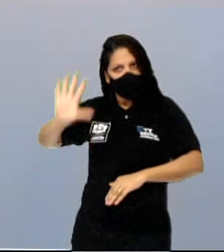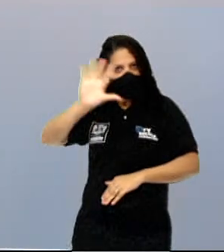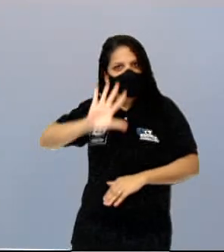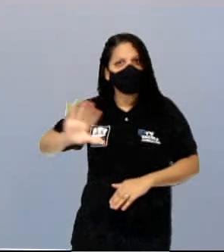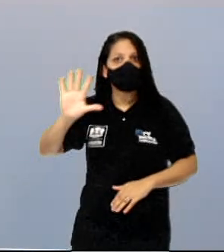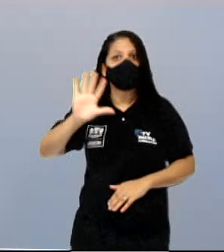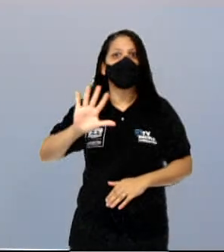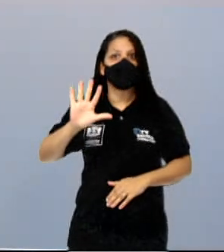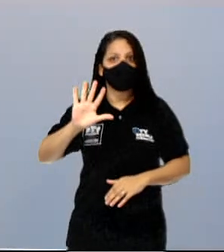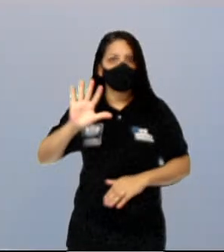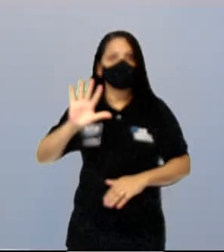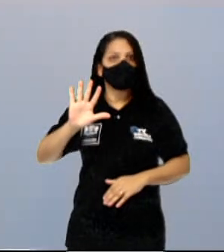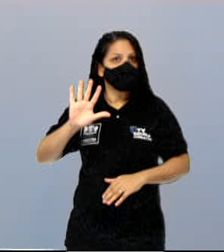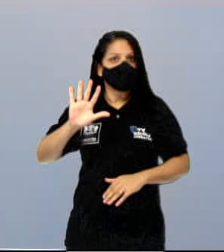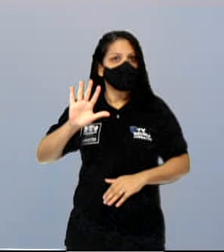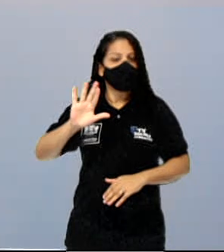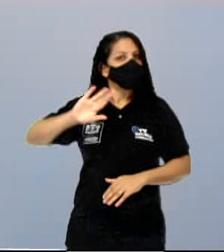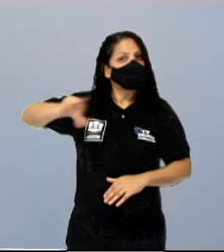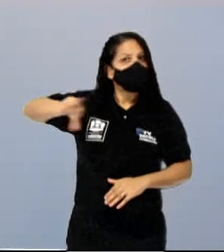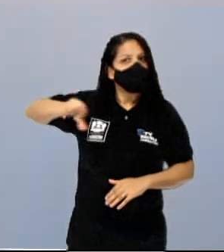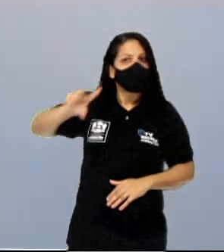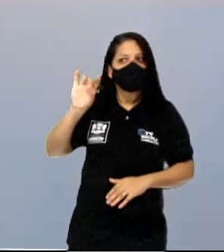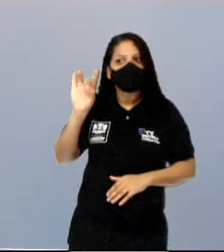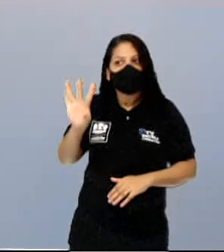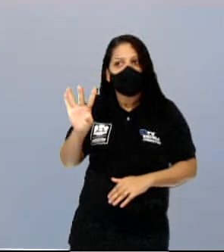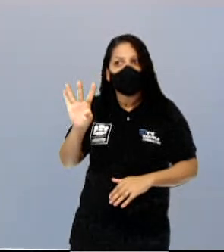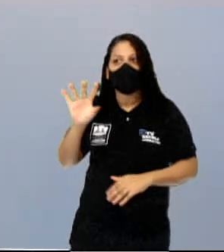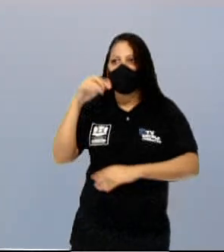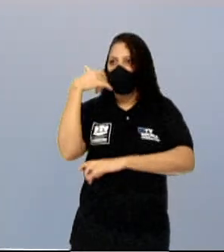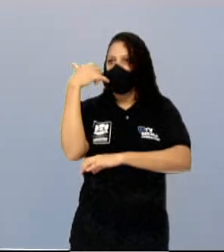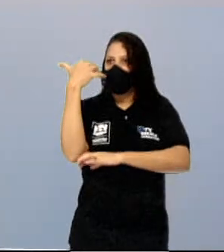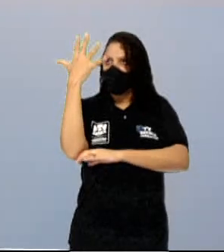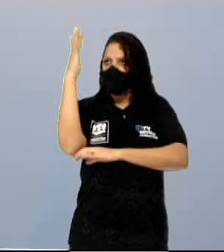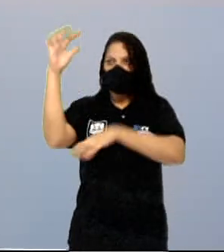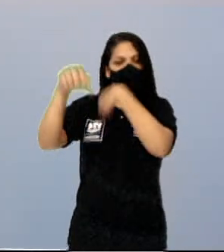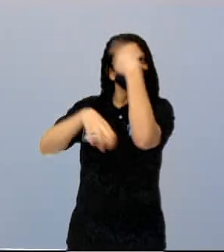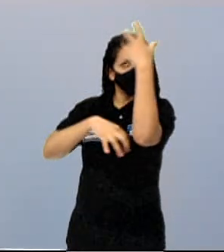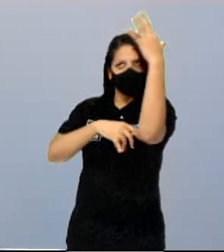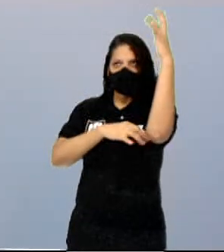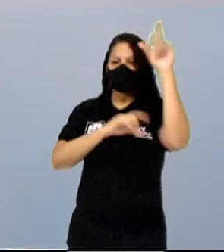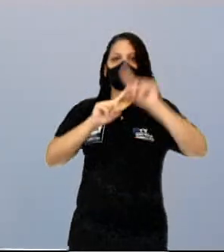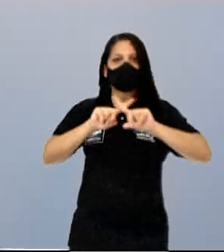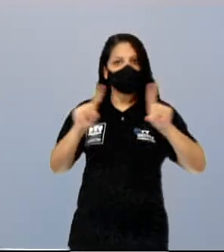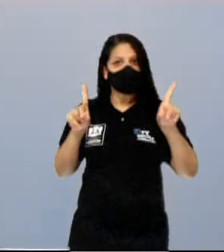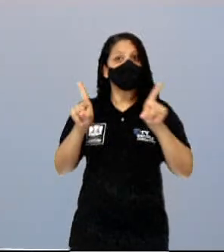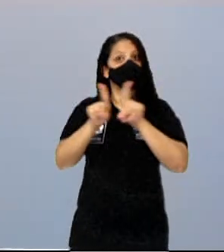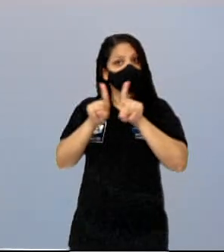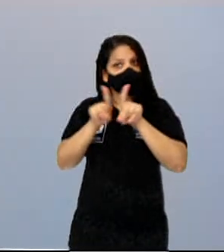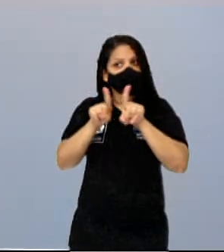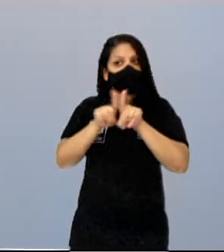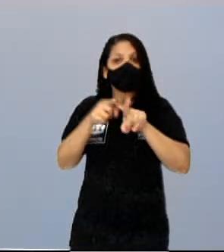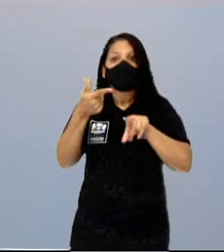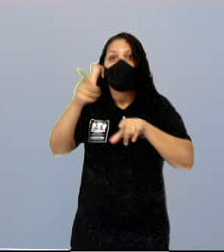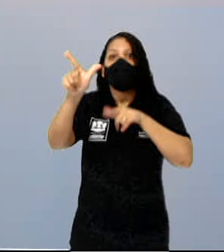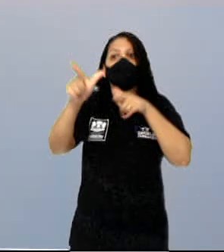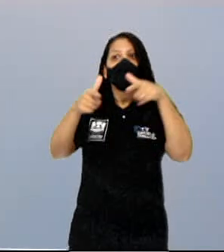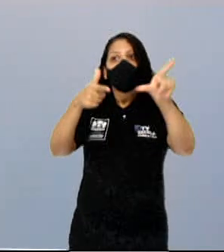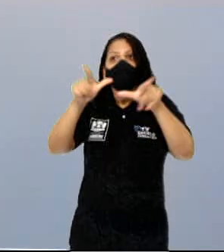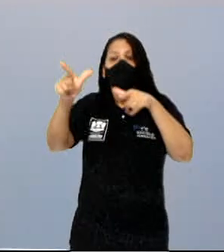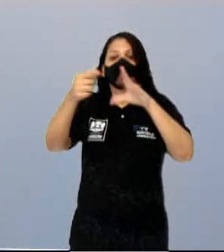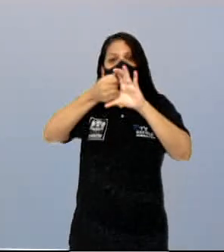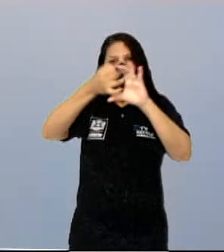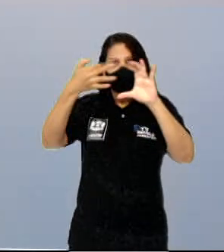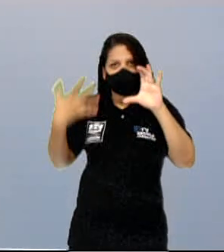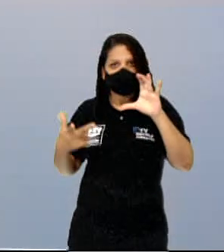morfoclimáticos, eles não falam só de vegetação. Eles falam de outros aspectos da natureza. E os mares de morros,